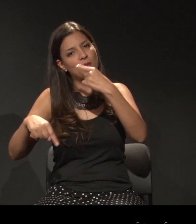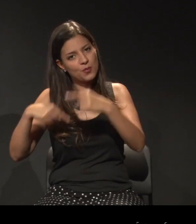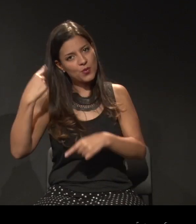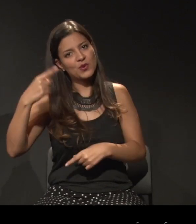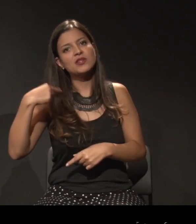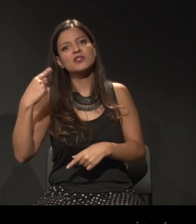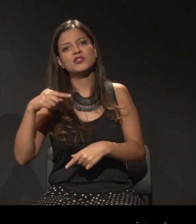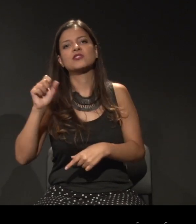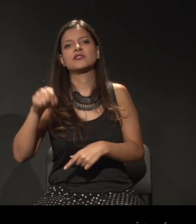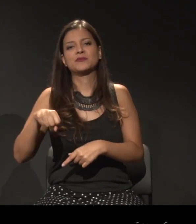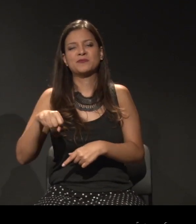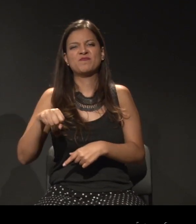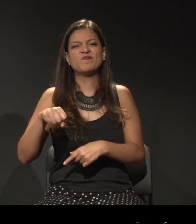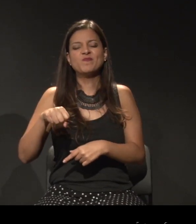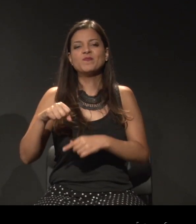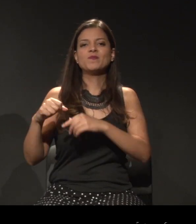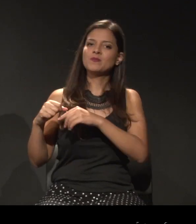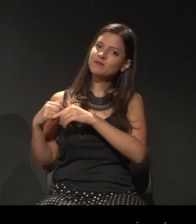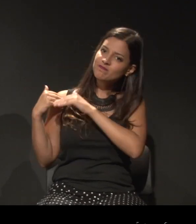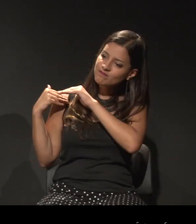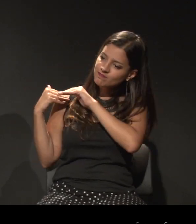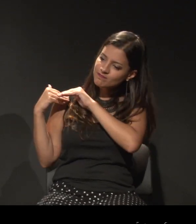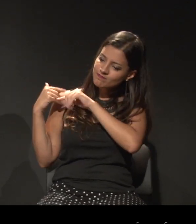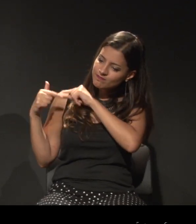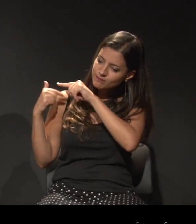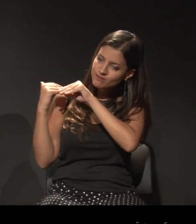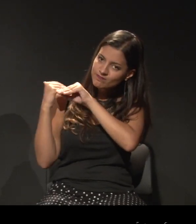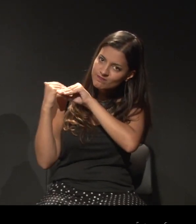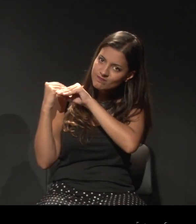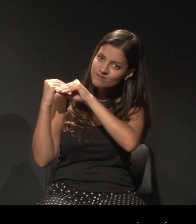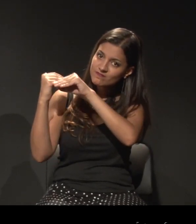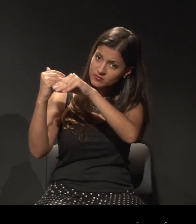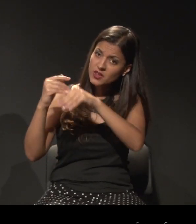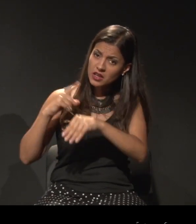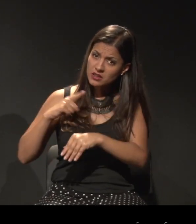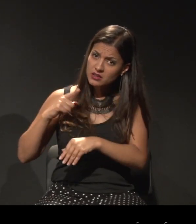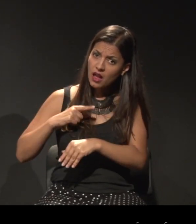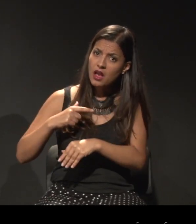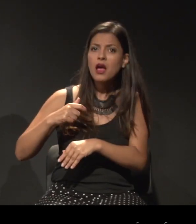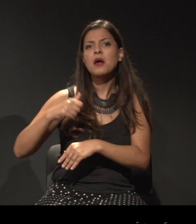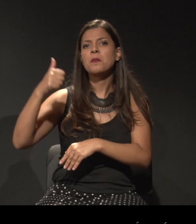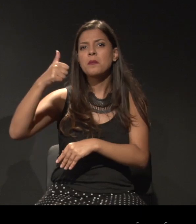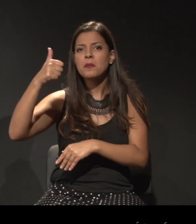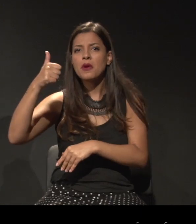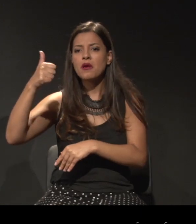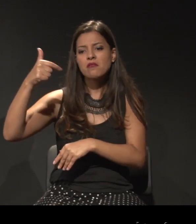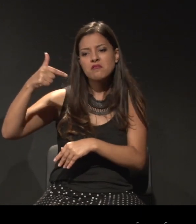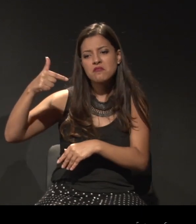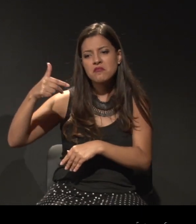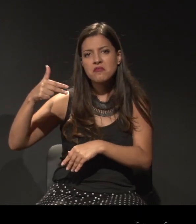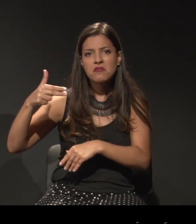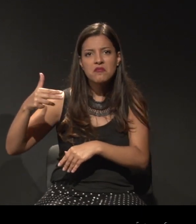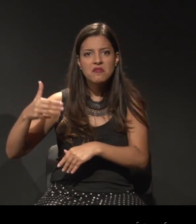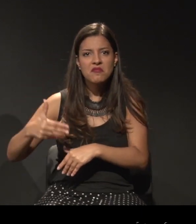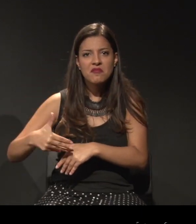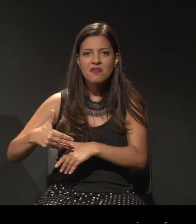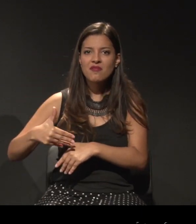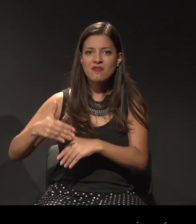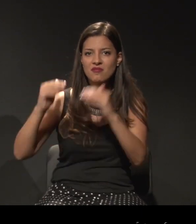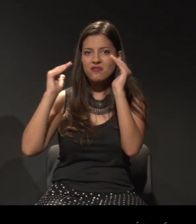e que nesses circuitos hegemônicos existem hierarquias onde grupos